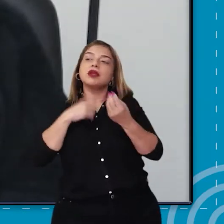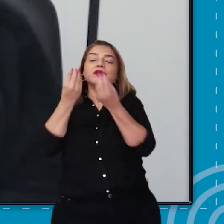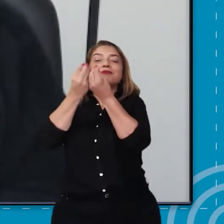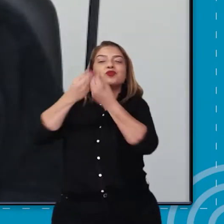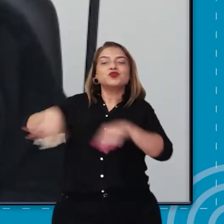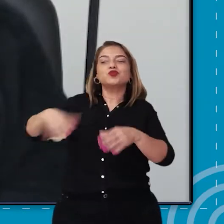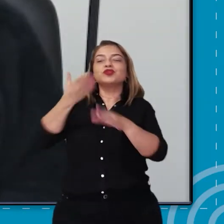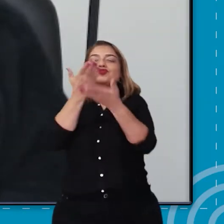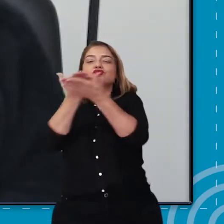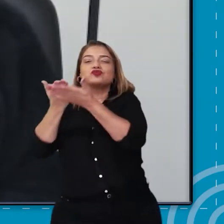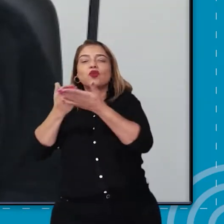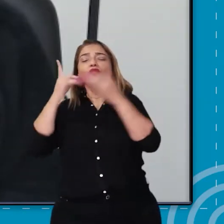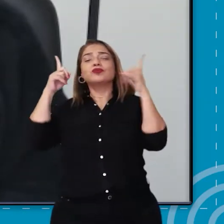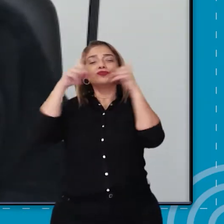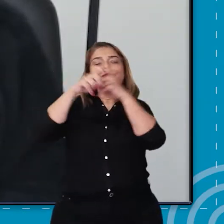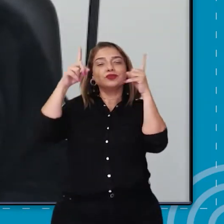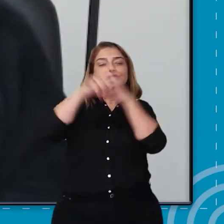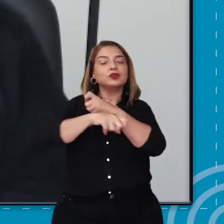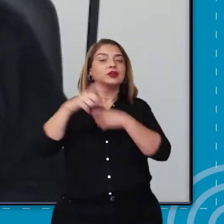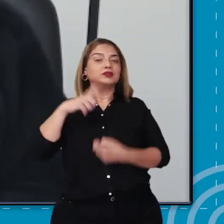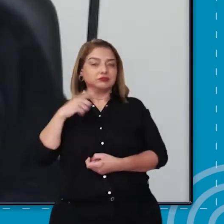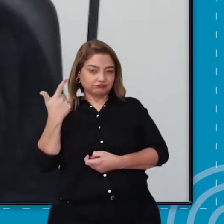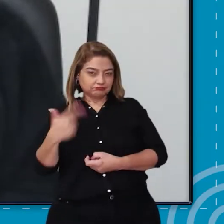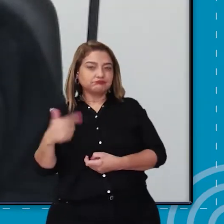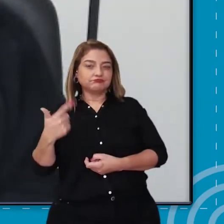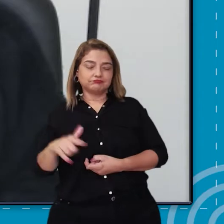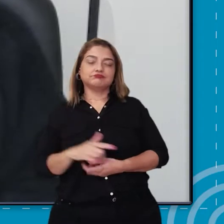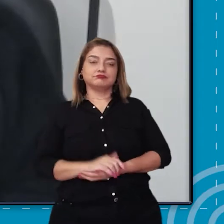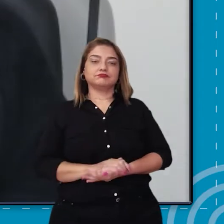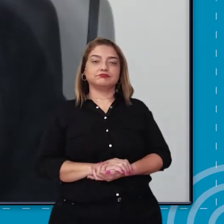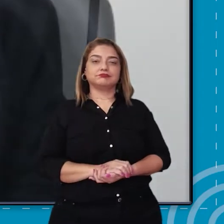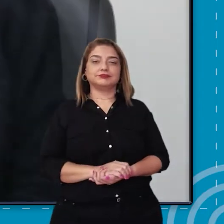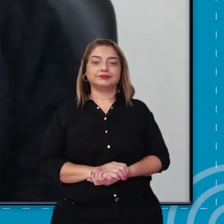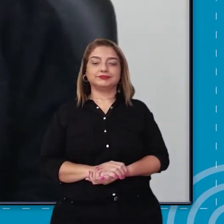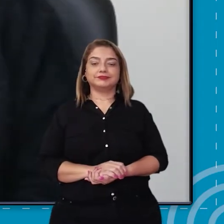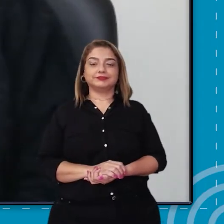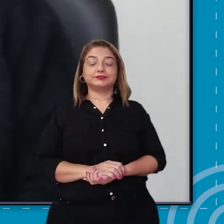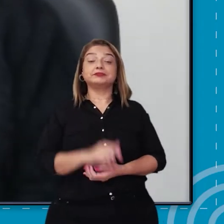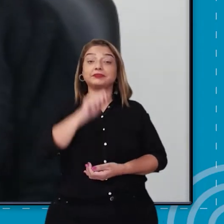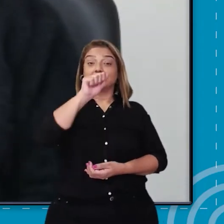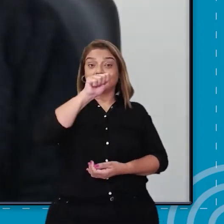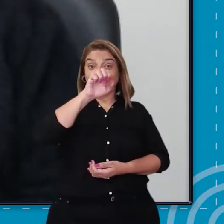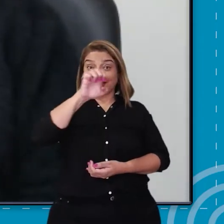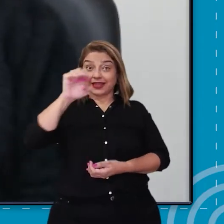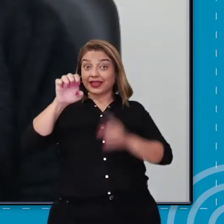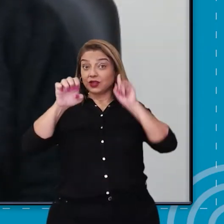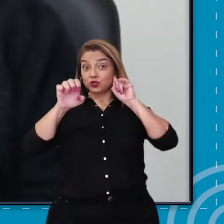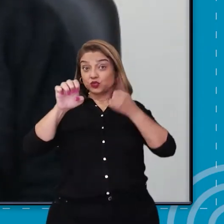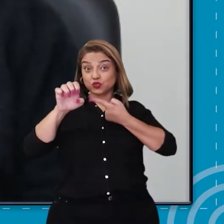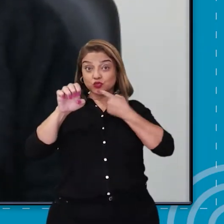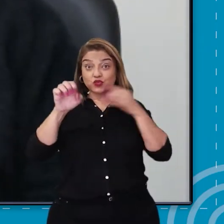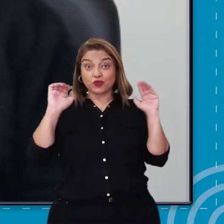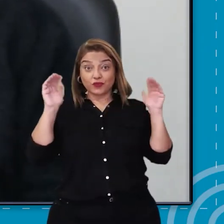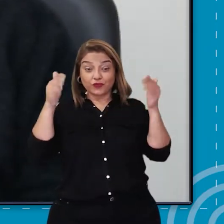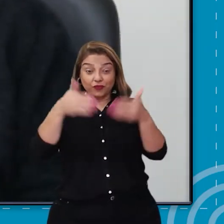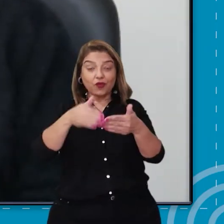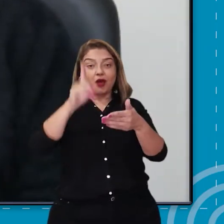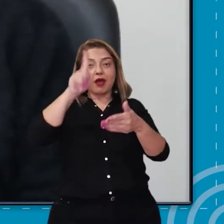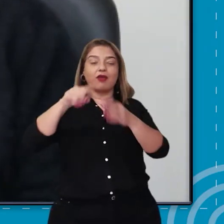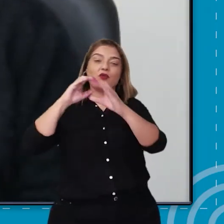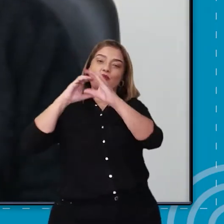provocadas pelas dificuldades na aprendizagem. O AEE para surdos possui foco na